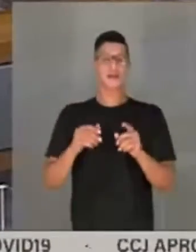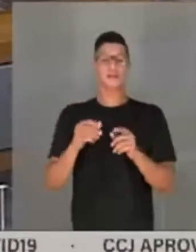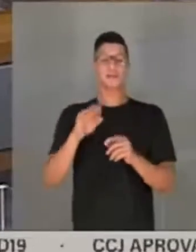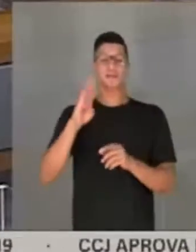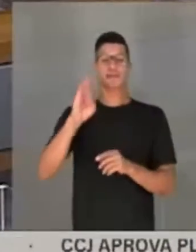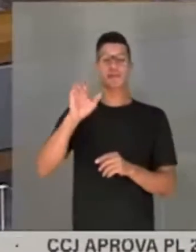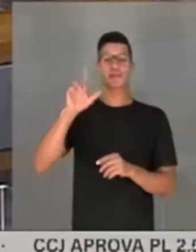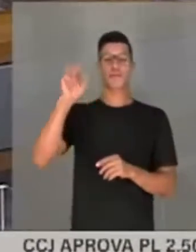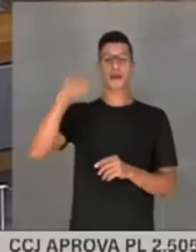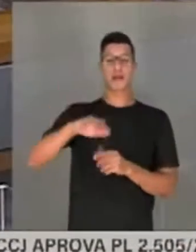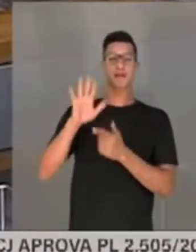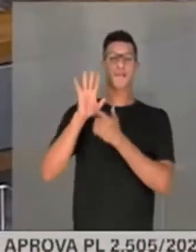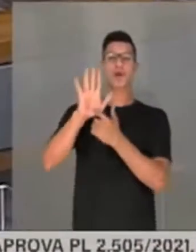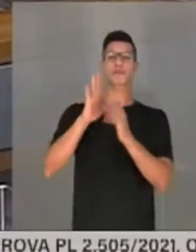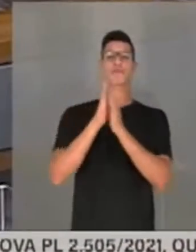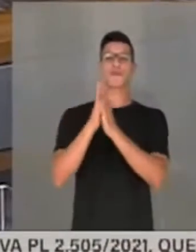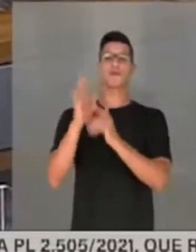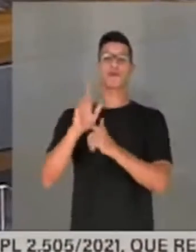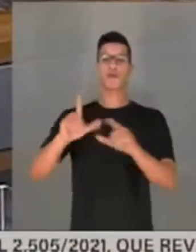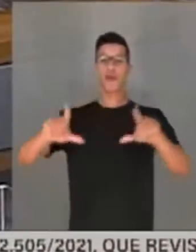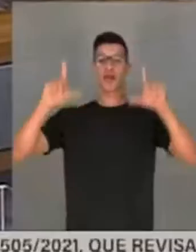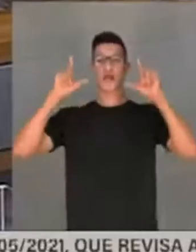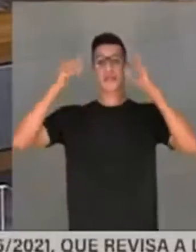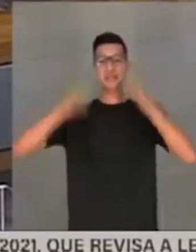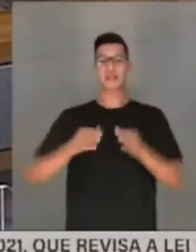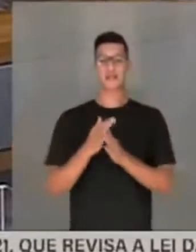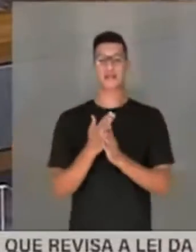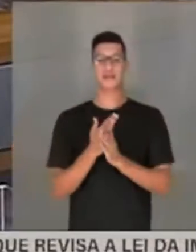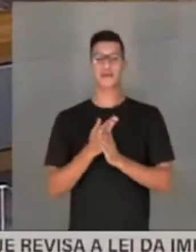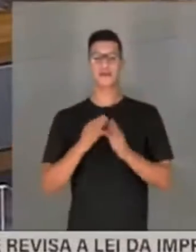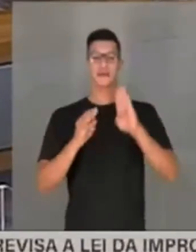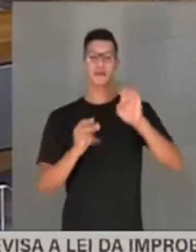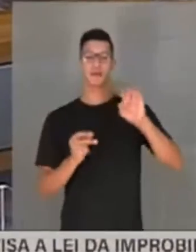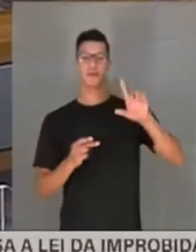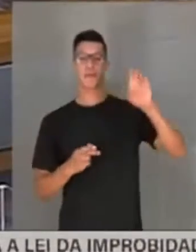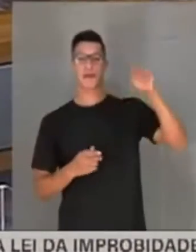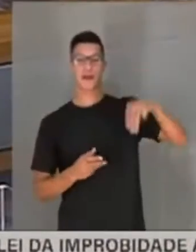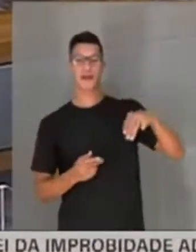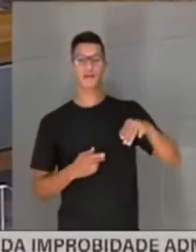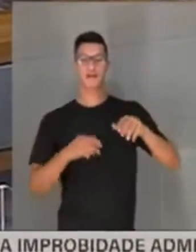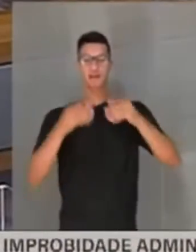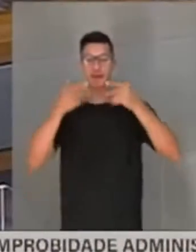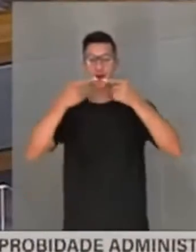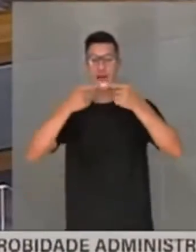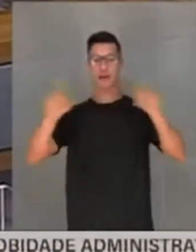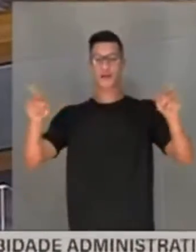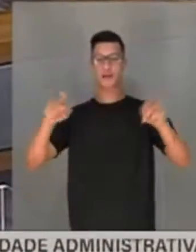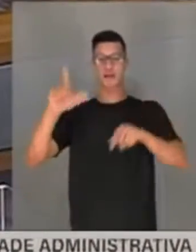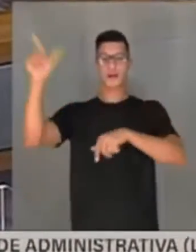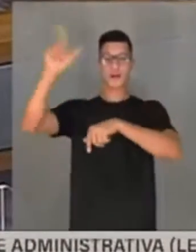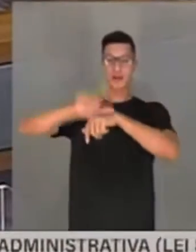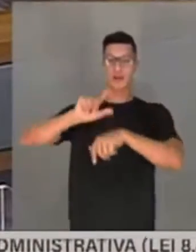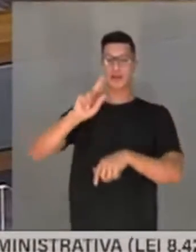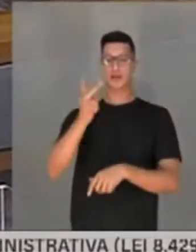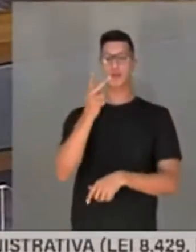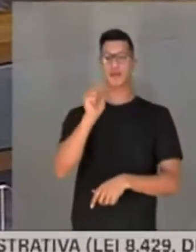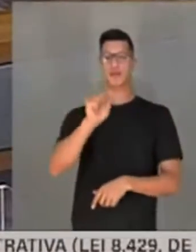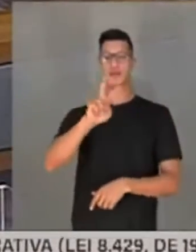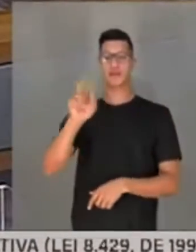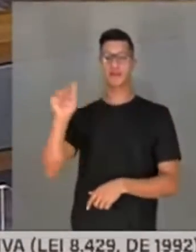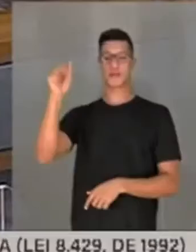Belém, mostra aí, por favor, a figura 7, em Belém, ele fez uma inauguração da loja Havan,